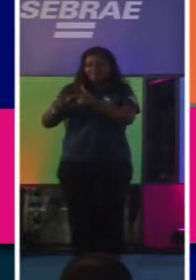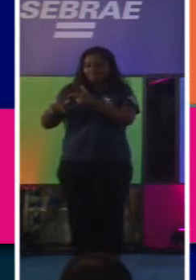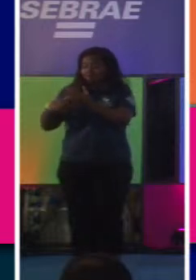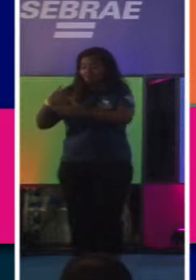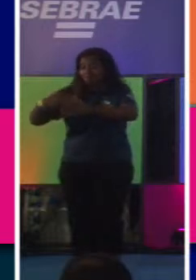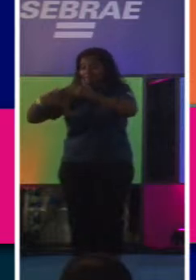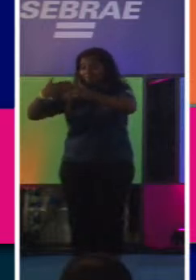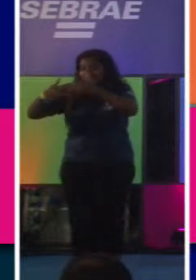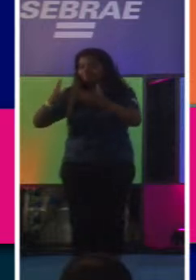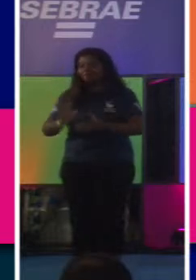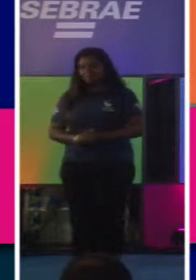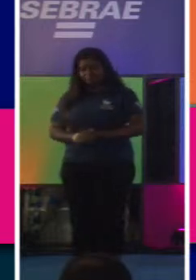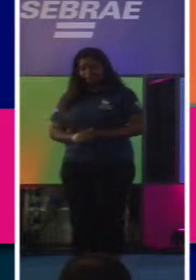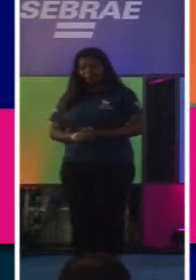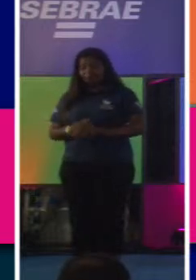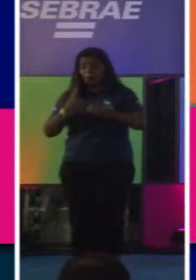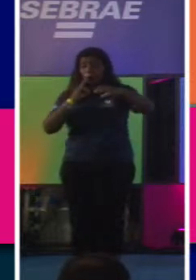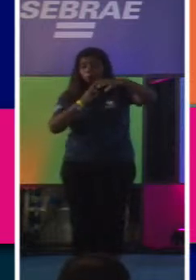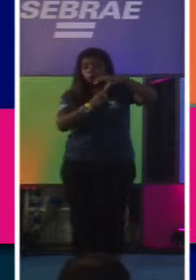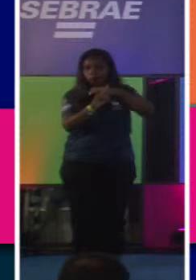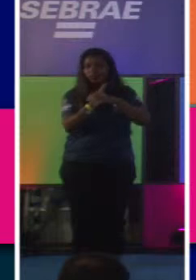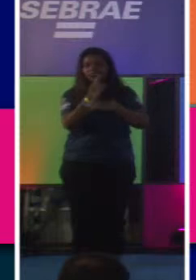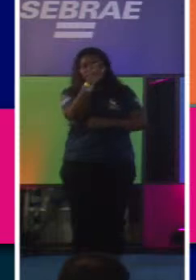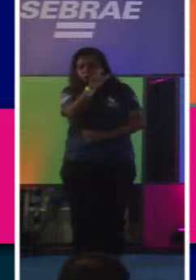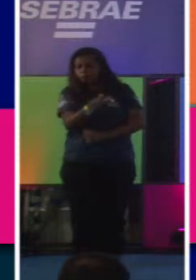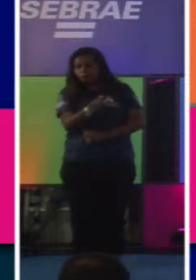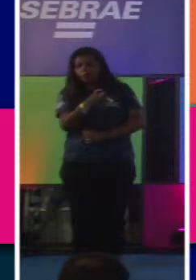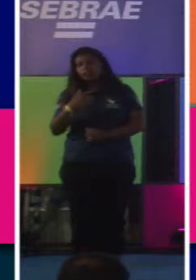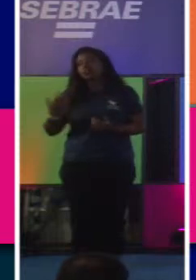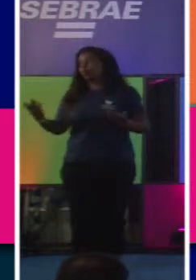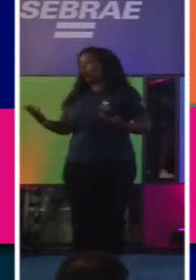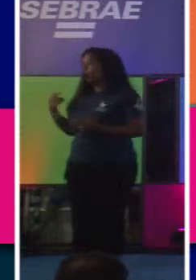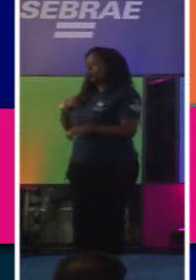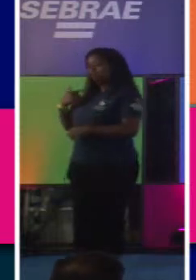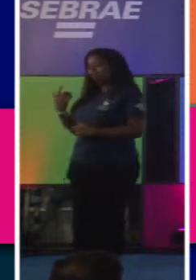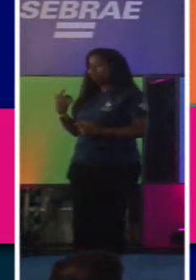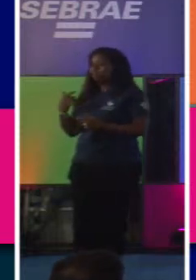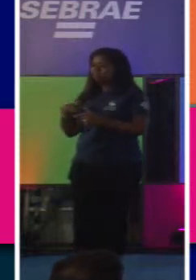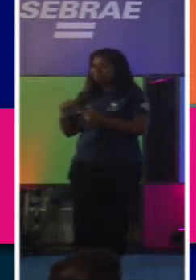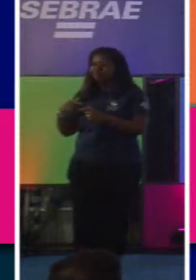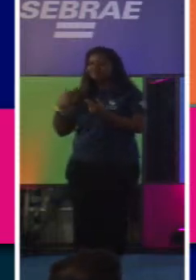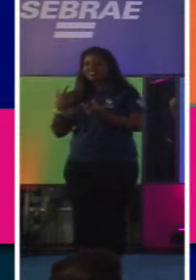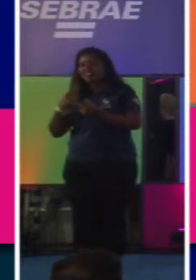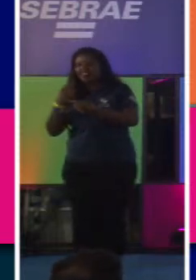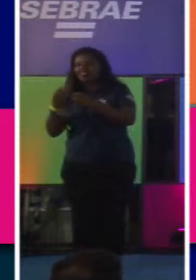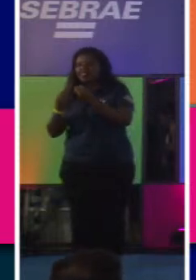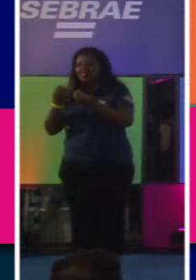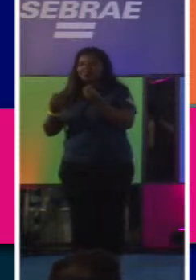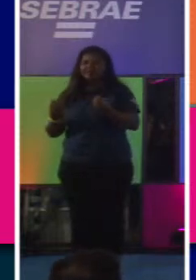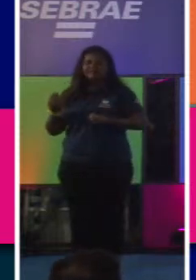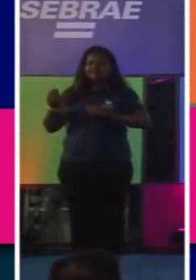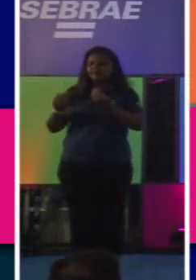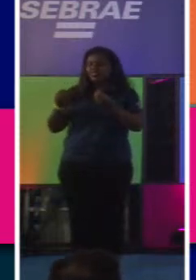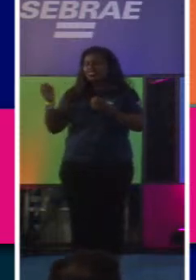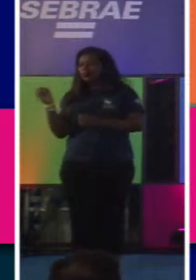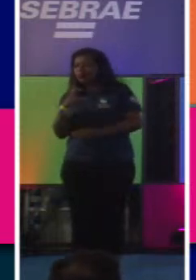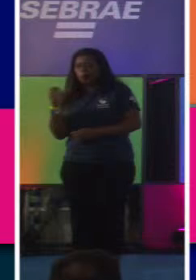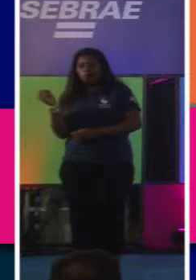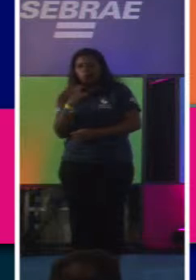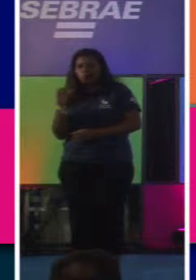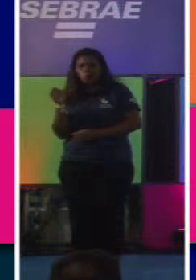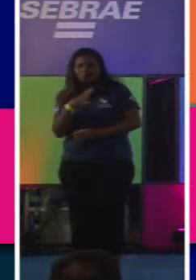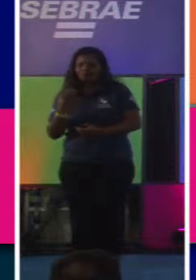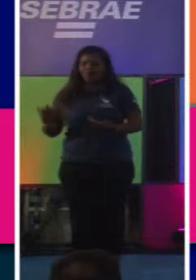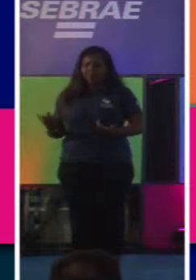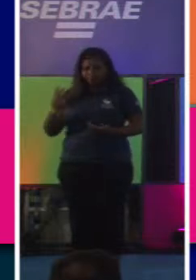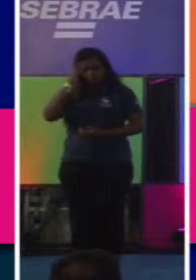inicial. O cliente inicial, ele sabe. Ah, Bruno, pouquíssimas pessoas no mercado têm consciência disso, porque é um produto novo. exatamente essas